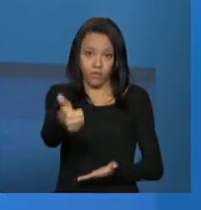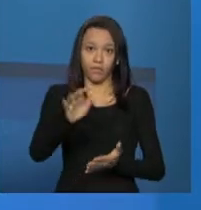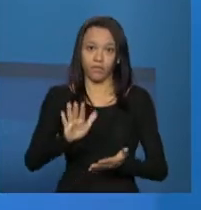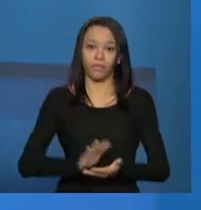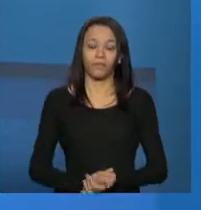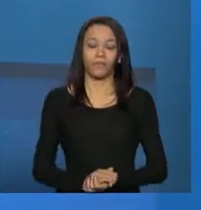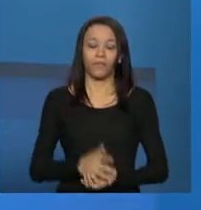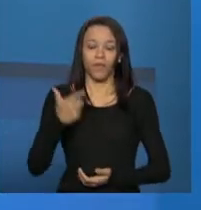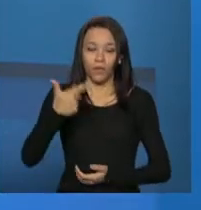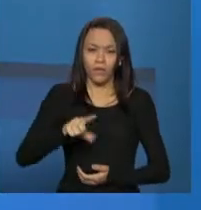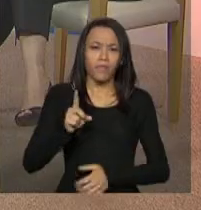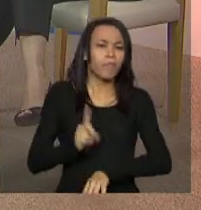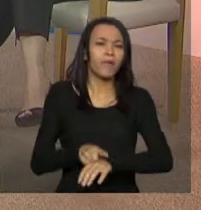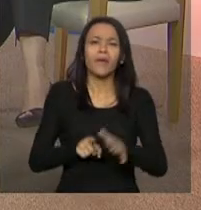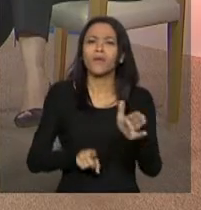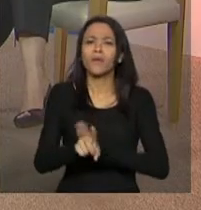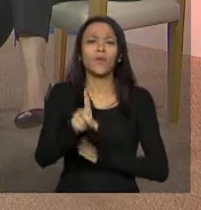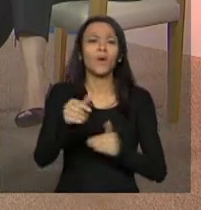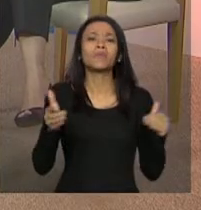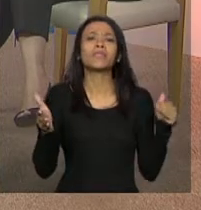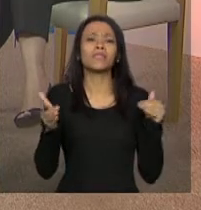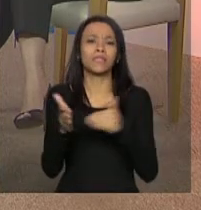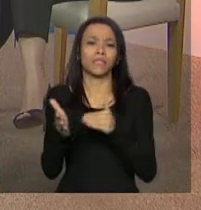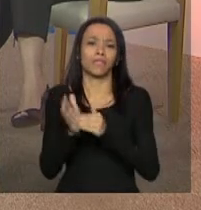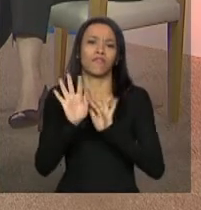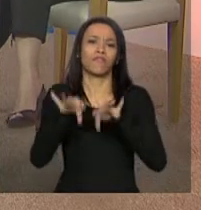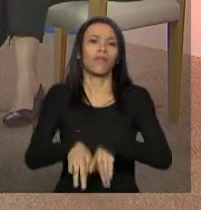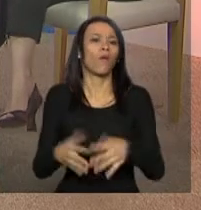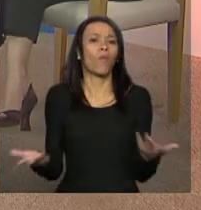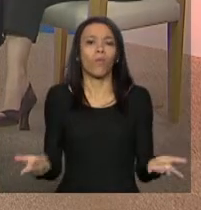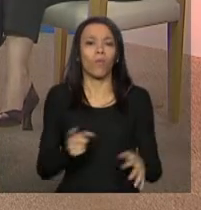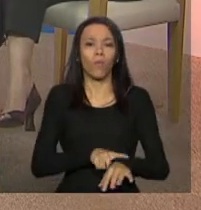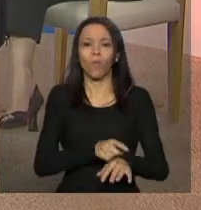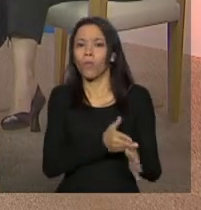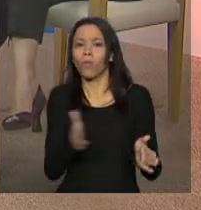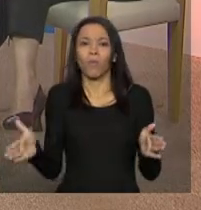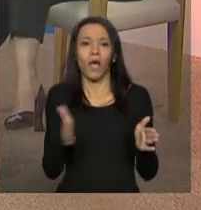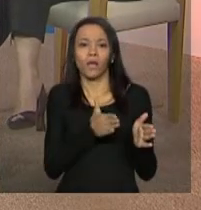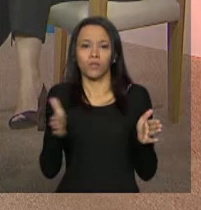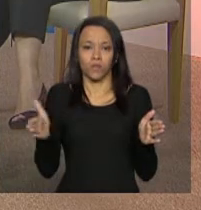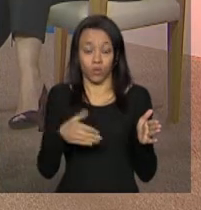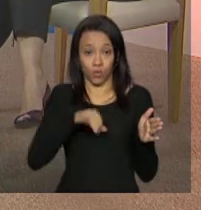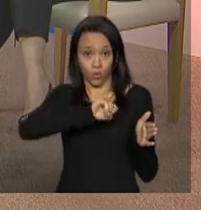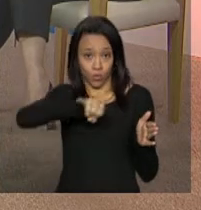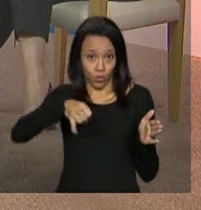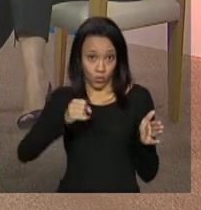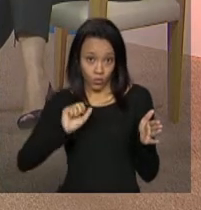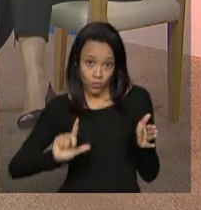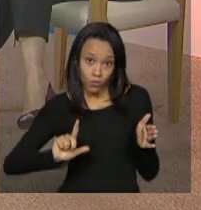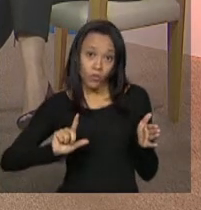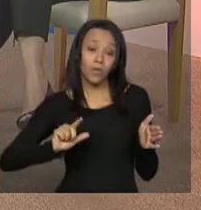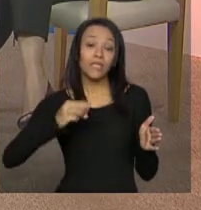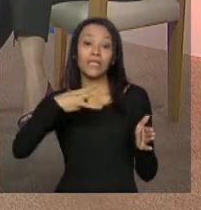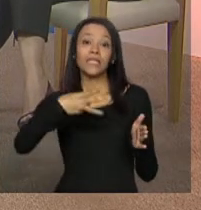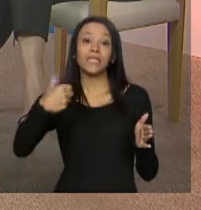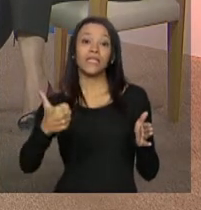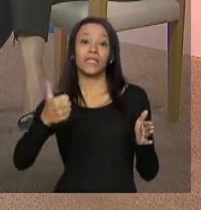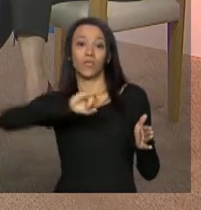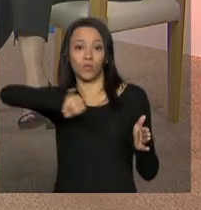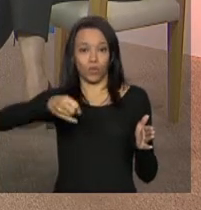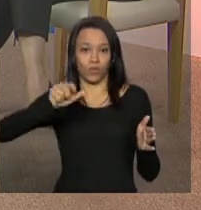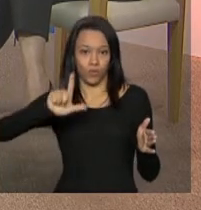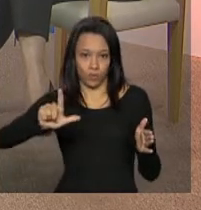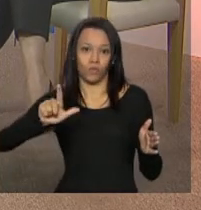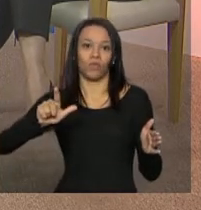reforçar, Miriam, qual é o prazo final aí para o preenchimento desse cadastro? Então, o prazo é julho, 31 de julho, para ser mais